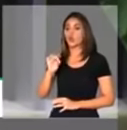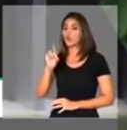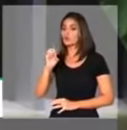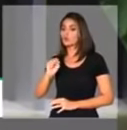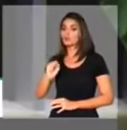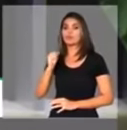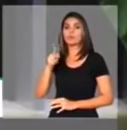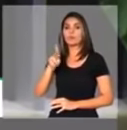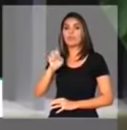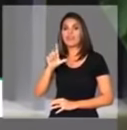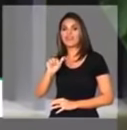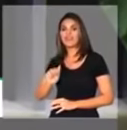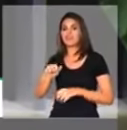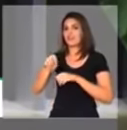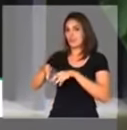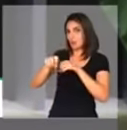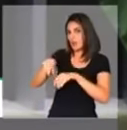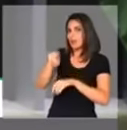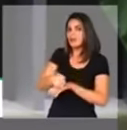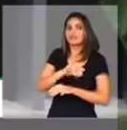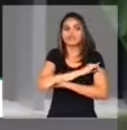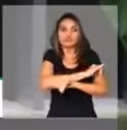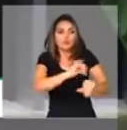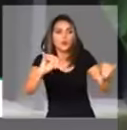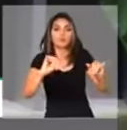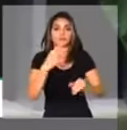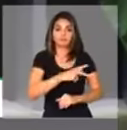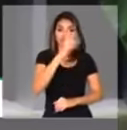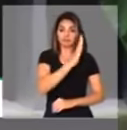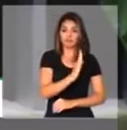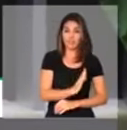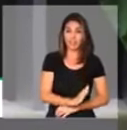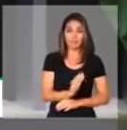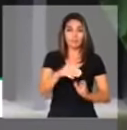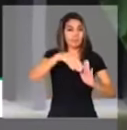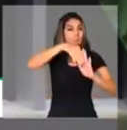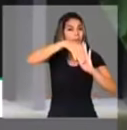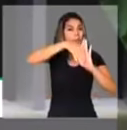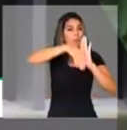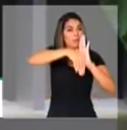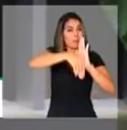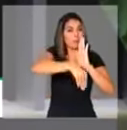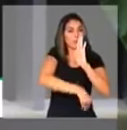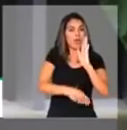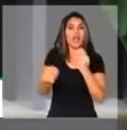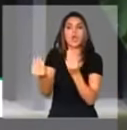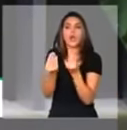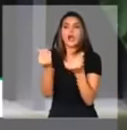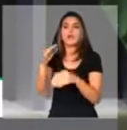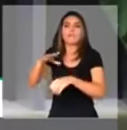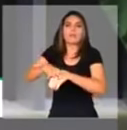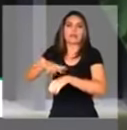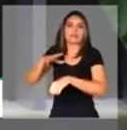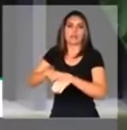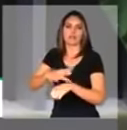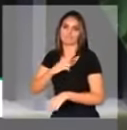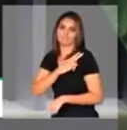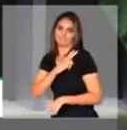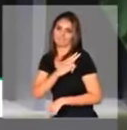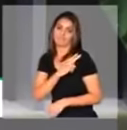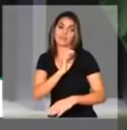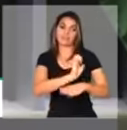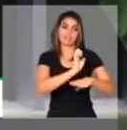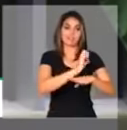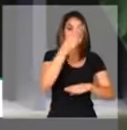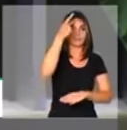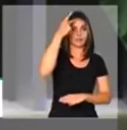dados que são aterradores. O Brasil conseguiu piorar na qualidade de matemática no ensino médio. O estado